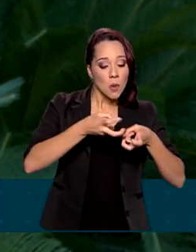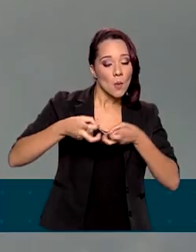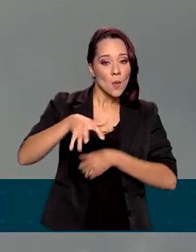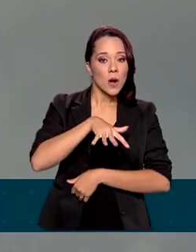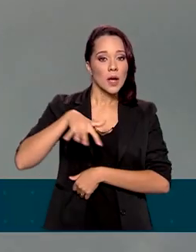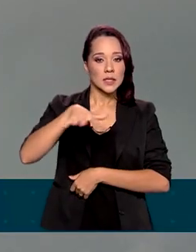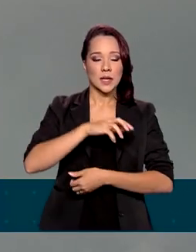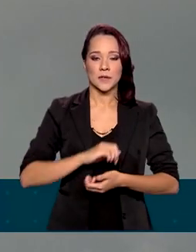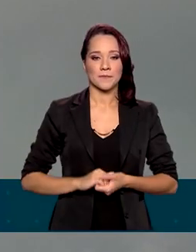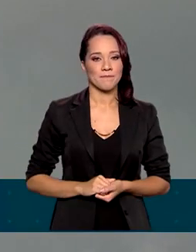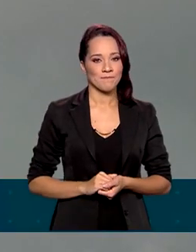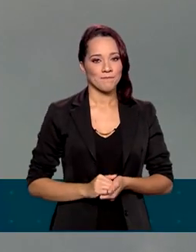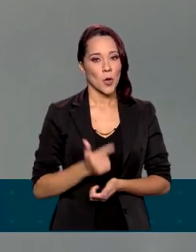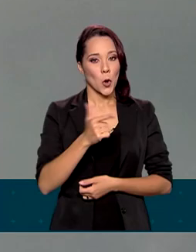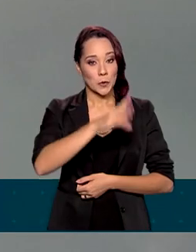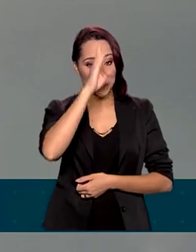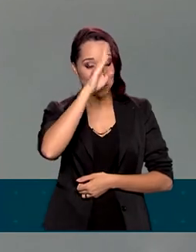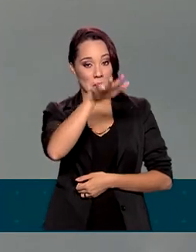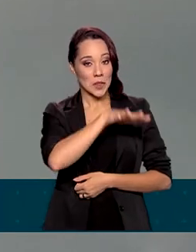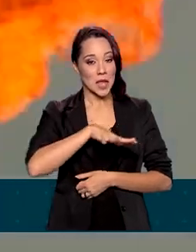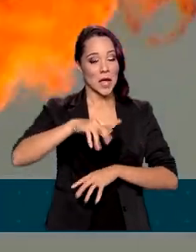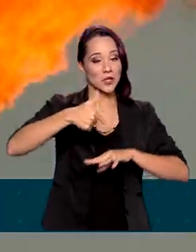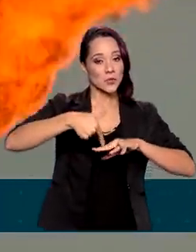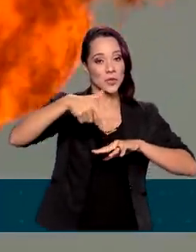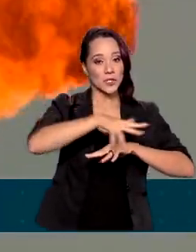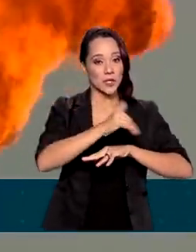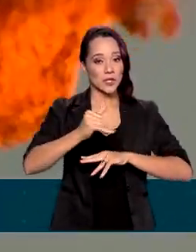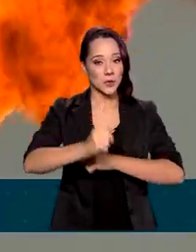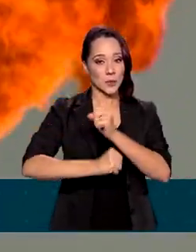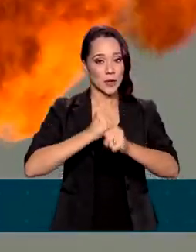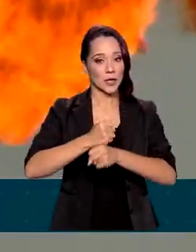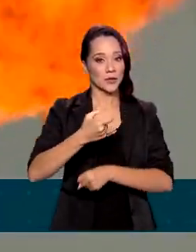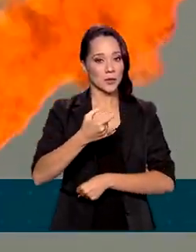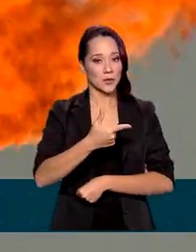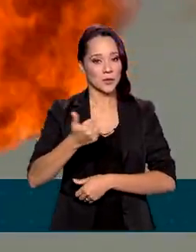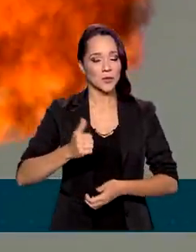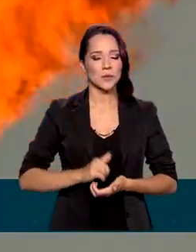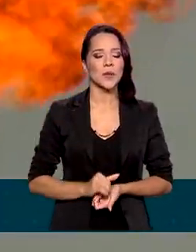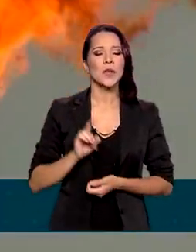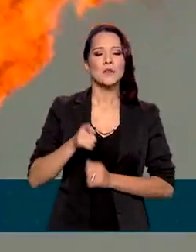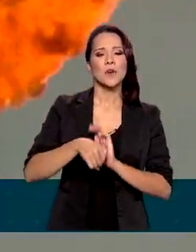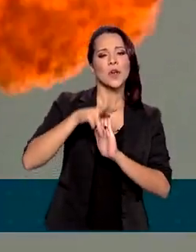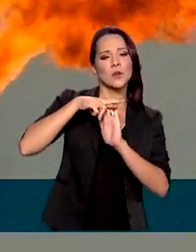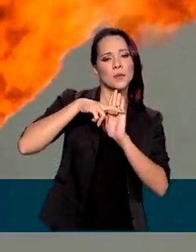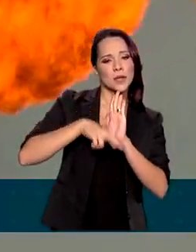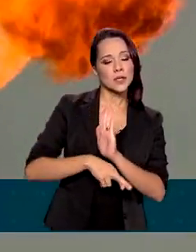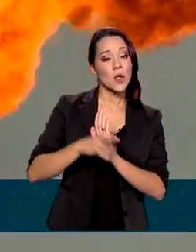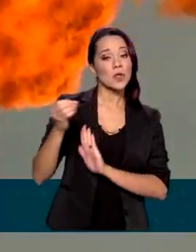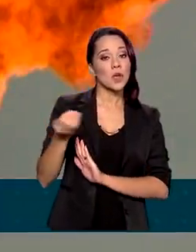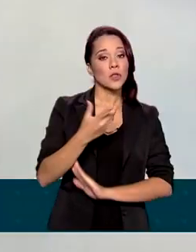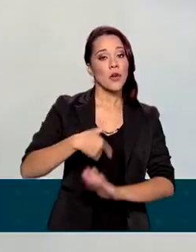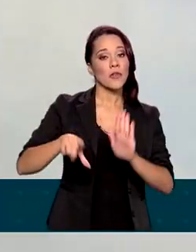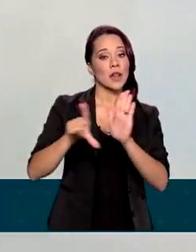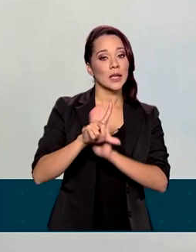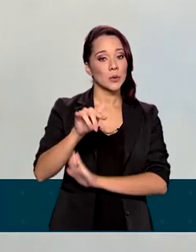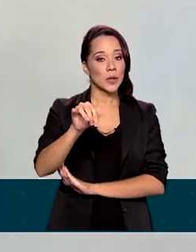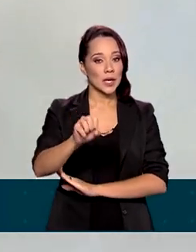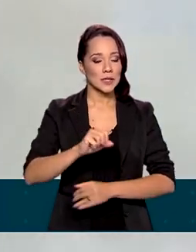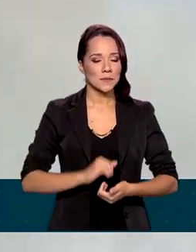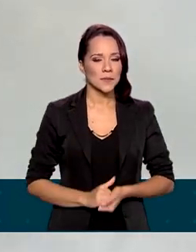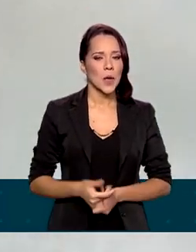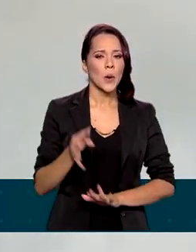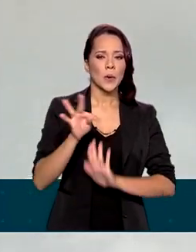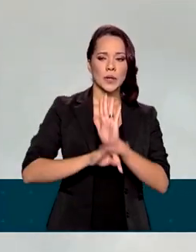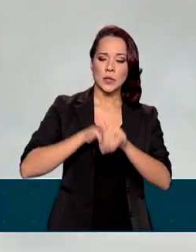as áreas. Outro destaque do setor de minas e energia em 2021 foi a regulamentação da nova lei do gás. O